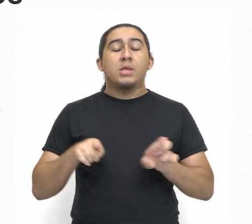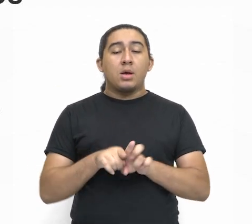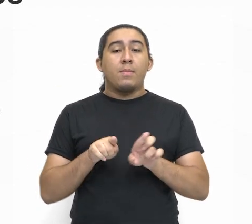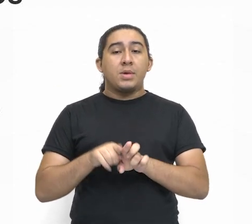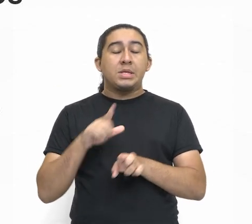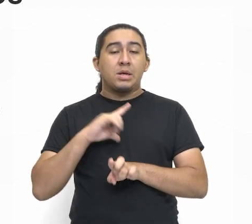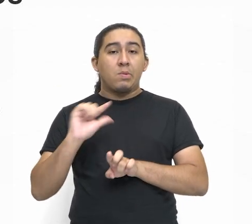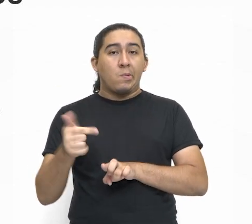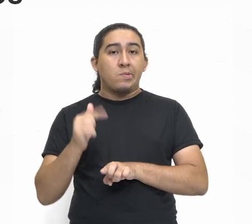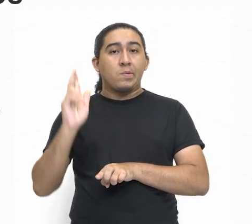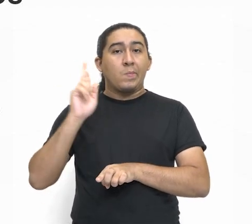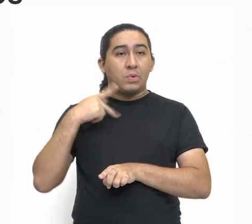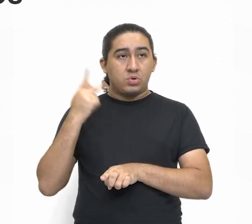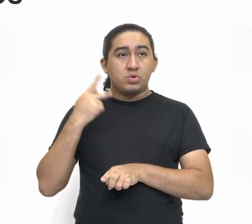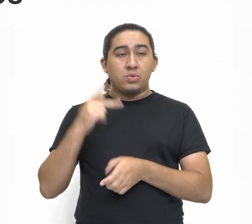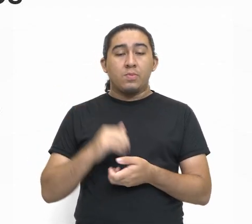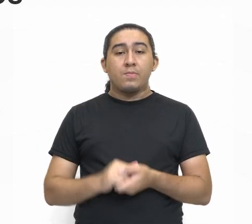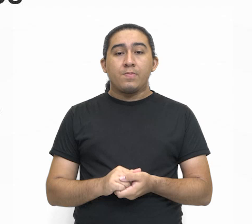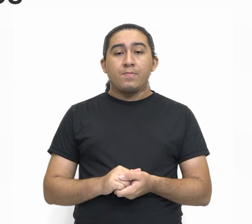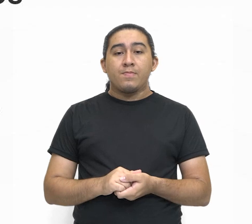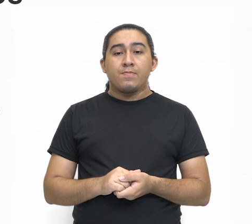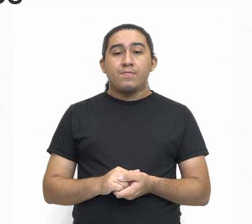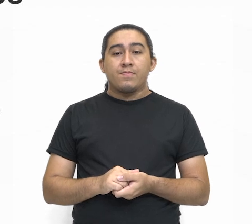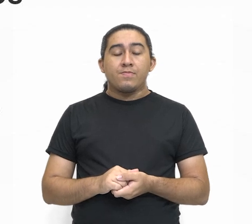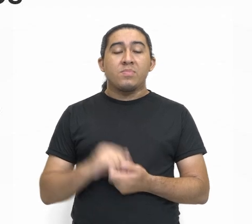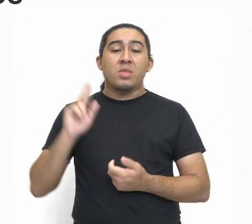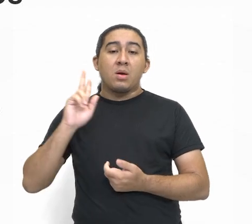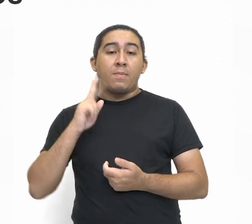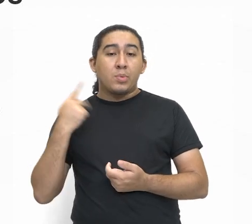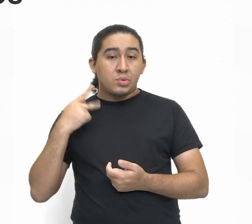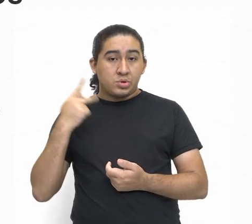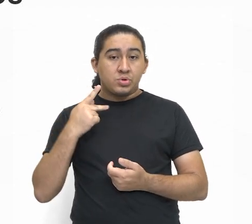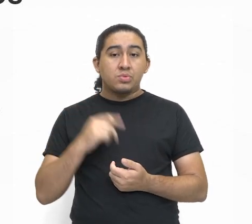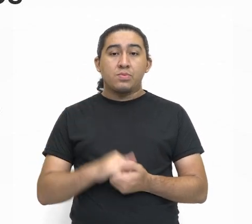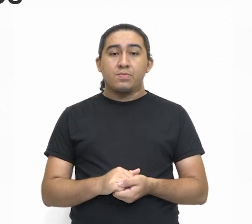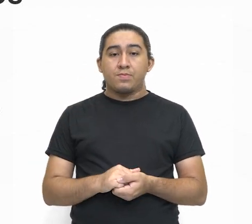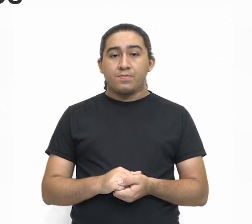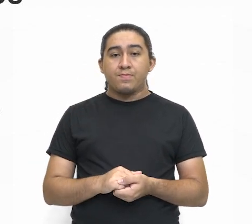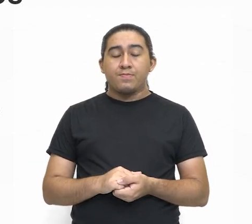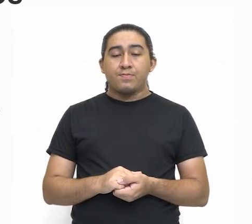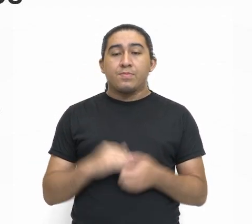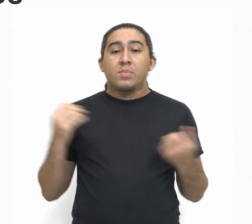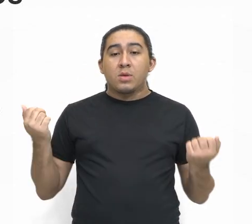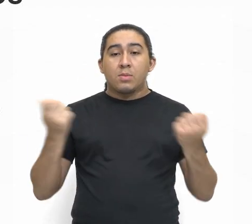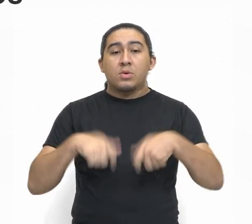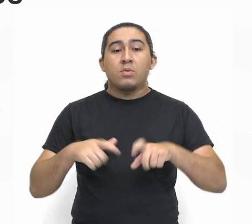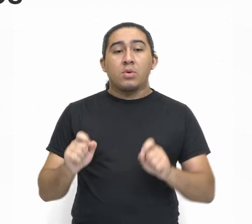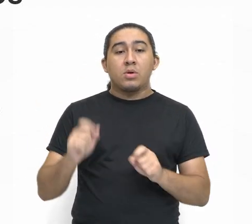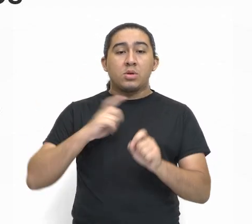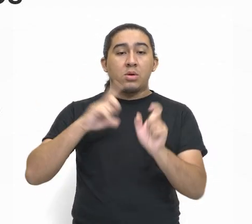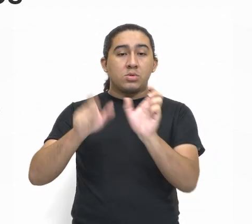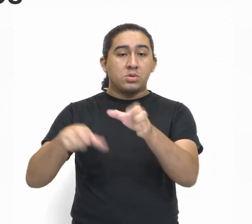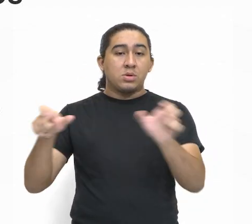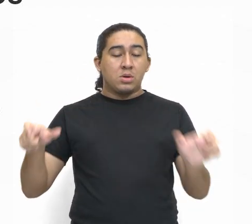também aqui o direito político. Os direitos políticos, eles permitem que os cidadãos